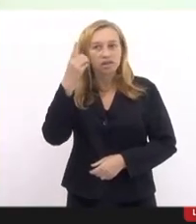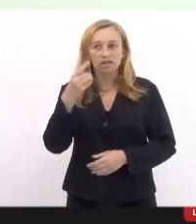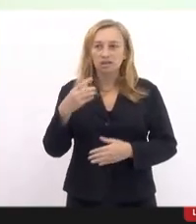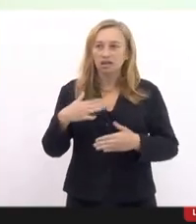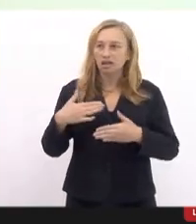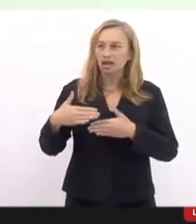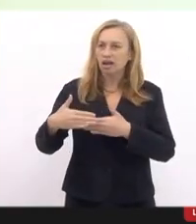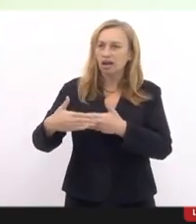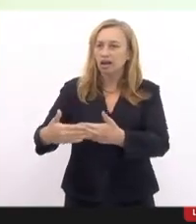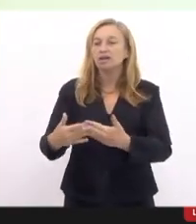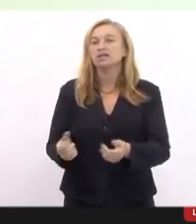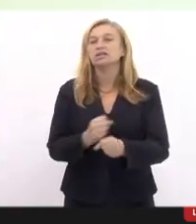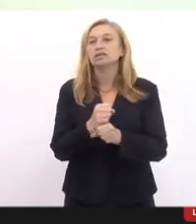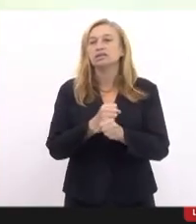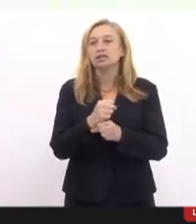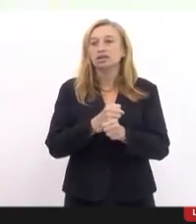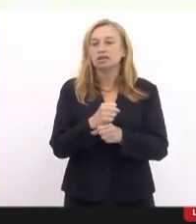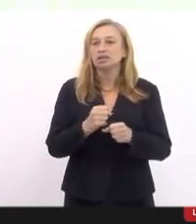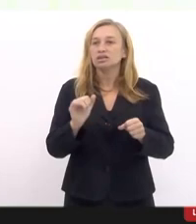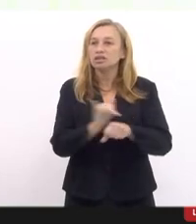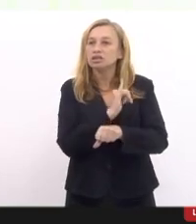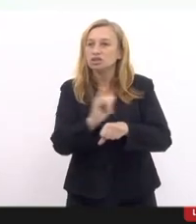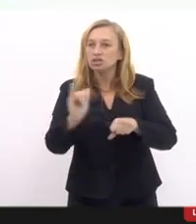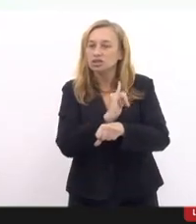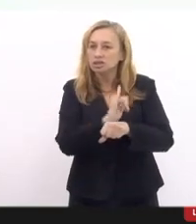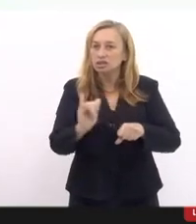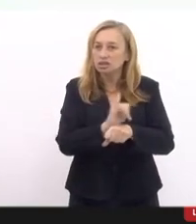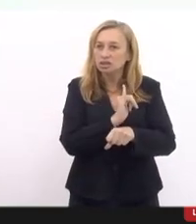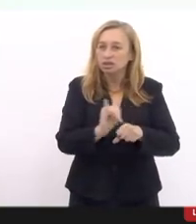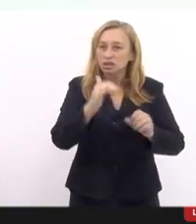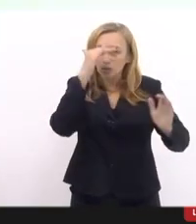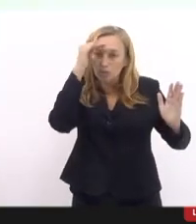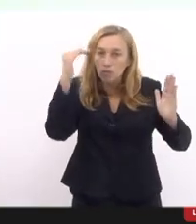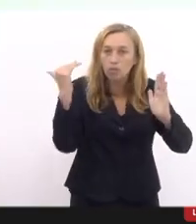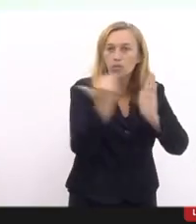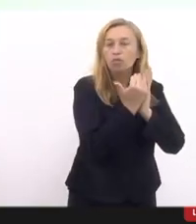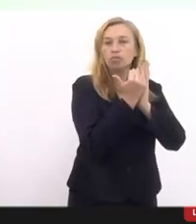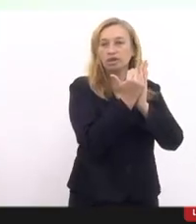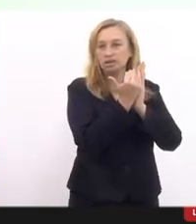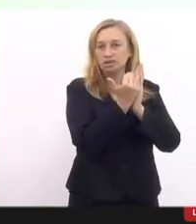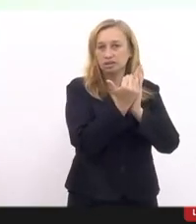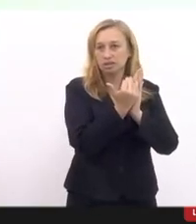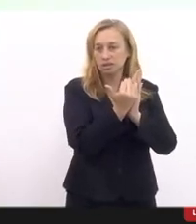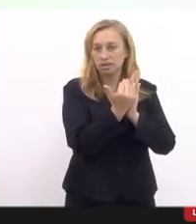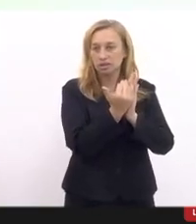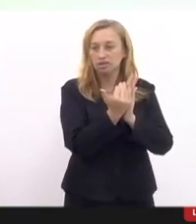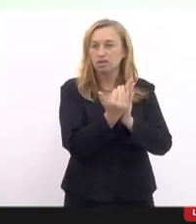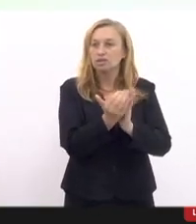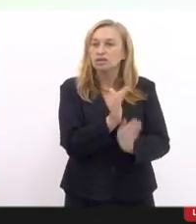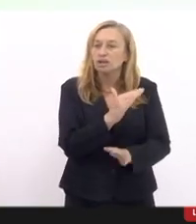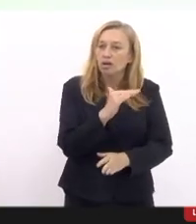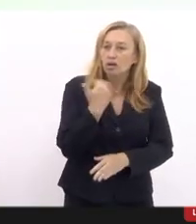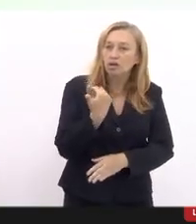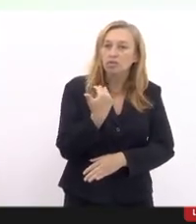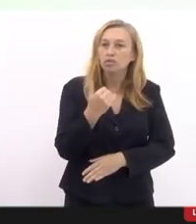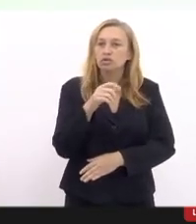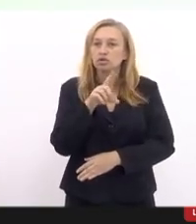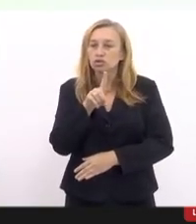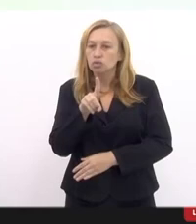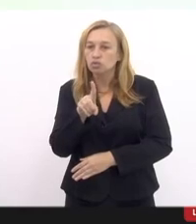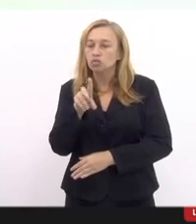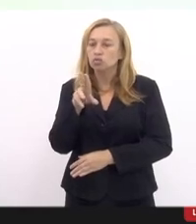muitos anos uma estratégia chamada cumpra-se. E diante do assassinato de Durval,